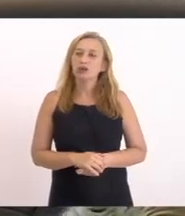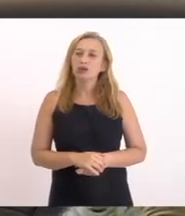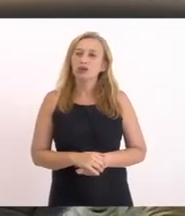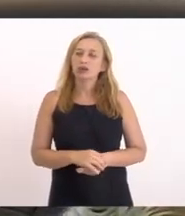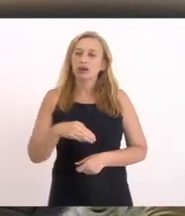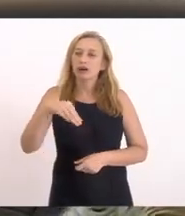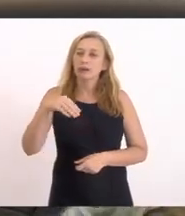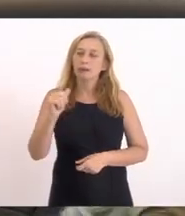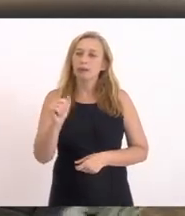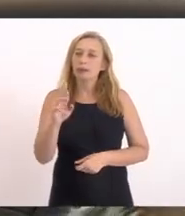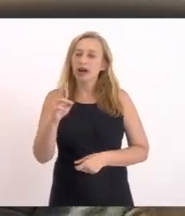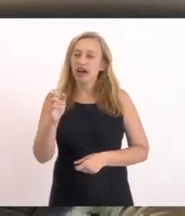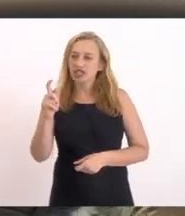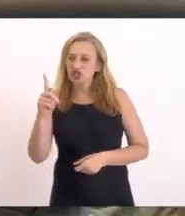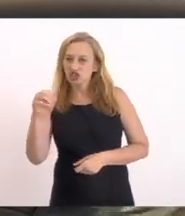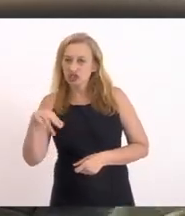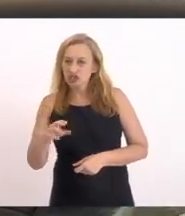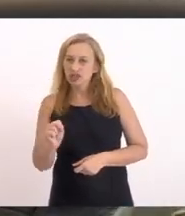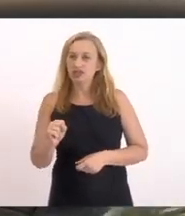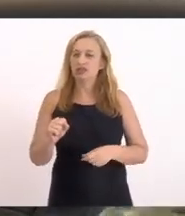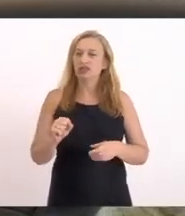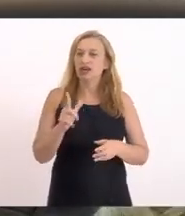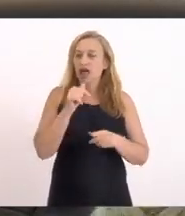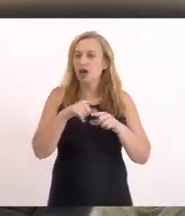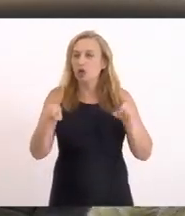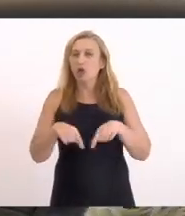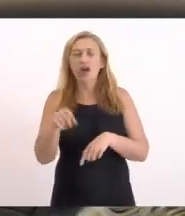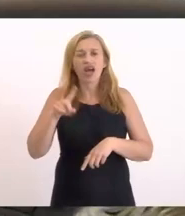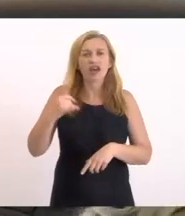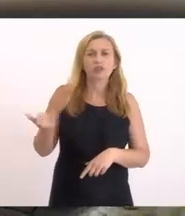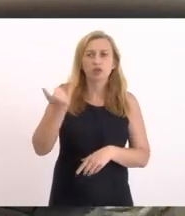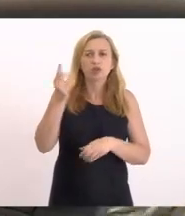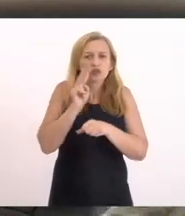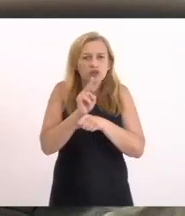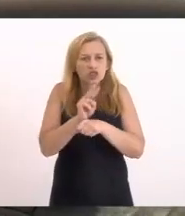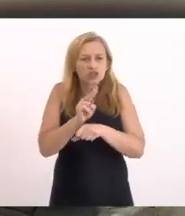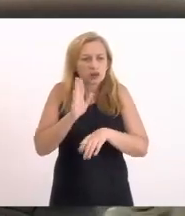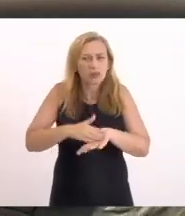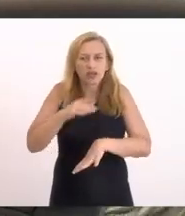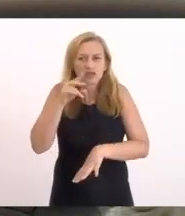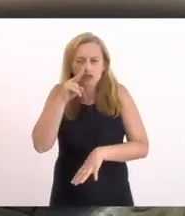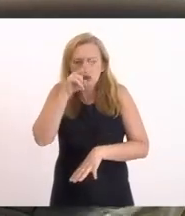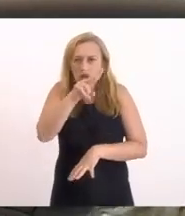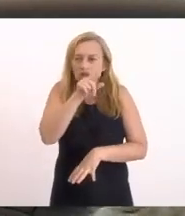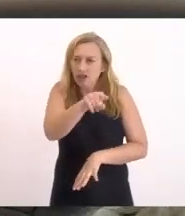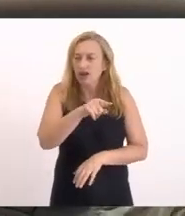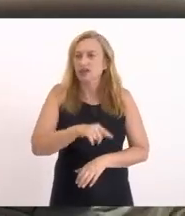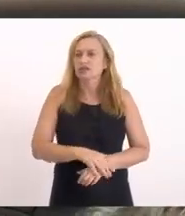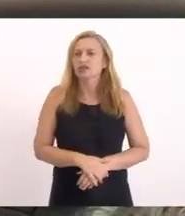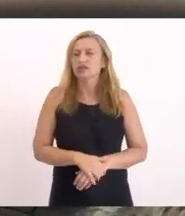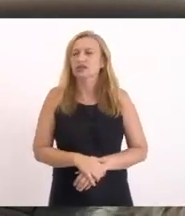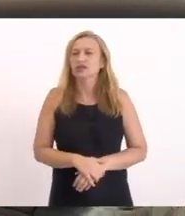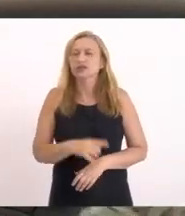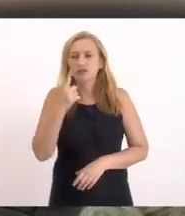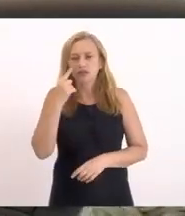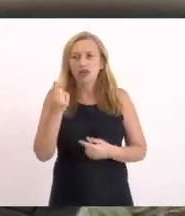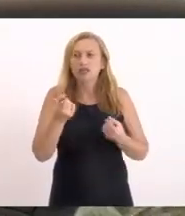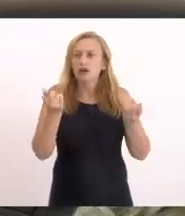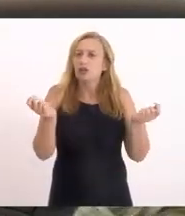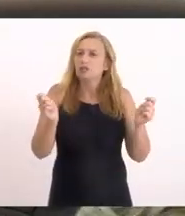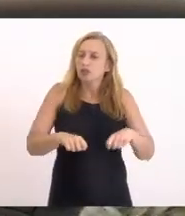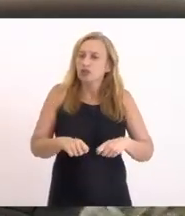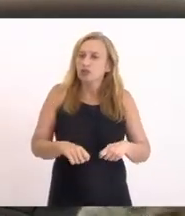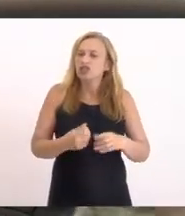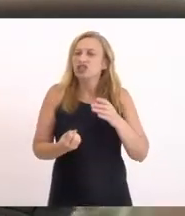margem da lagoa Que a gente já Vem falando aqui É muito importante Que tenha uma fiscalização Mais intensa do INEA E até veja Essa possibilidade